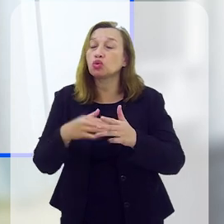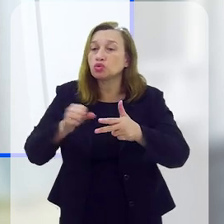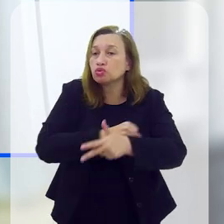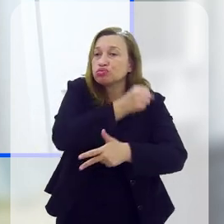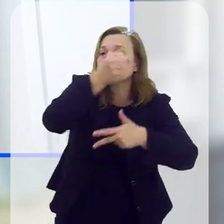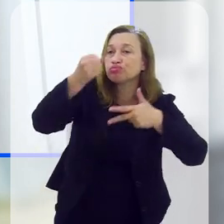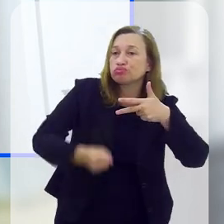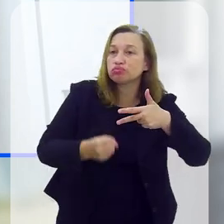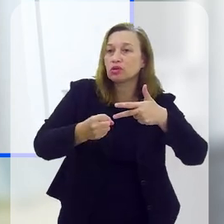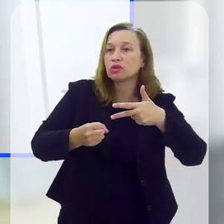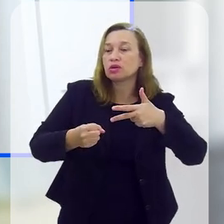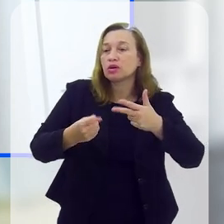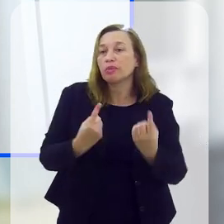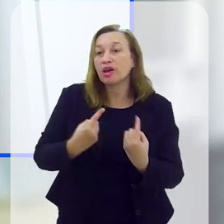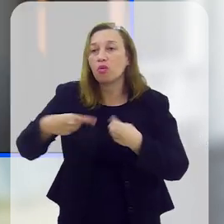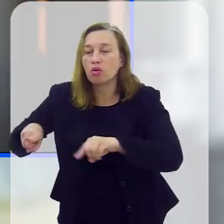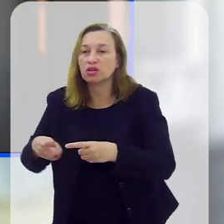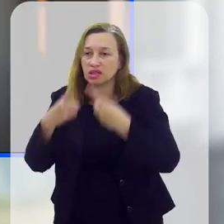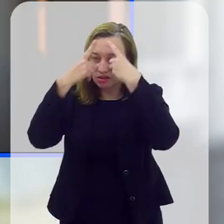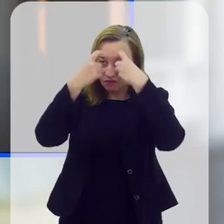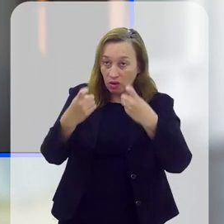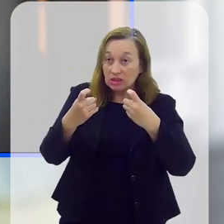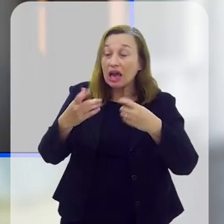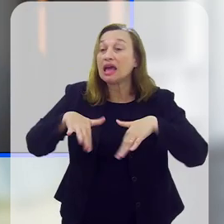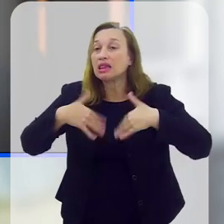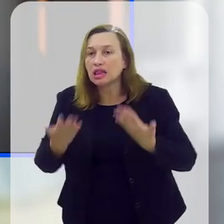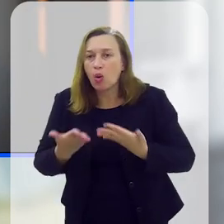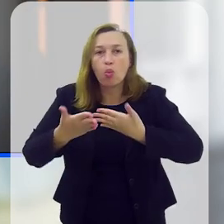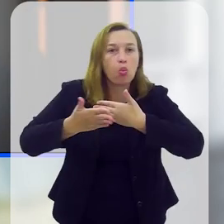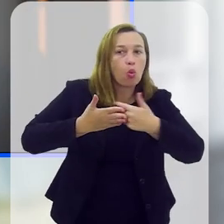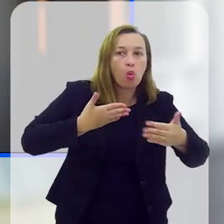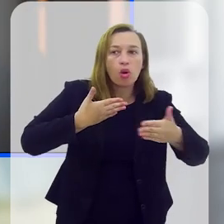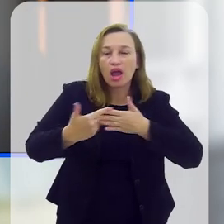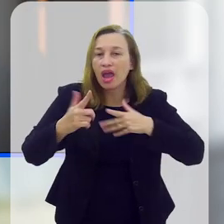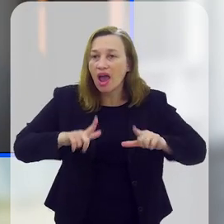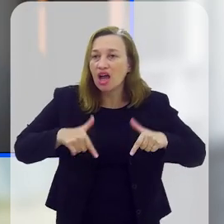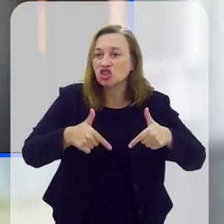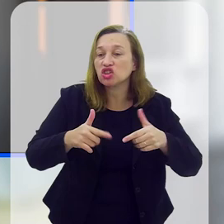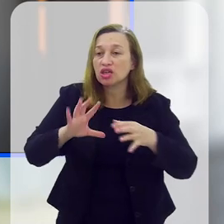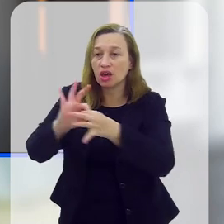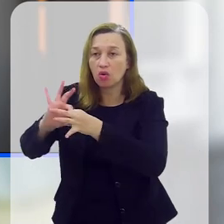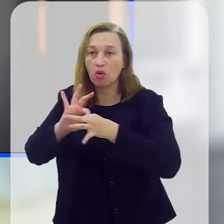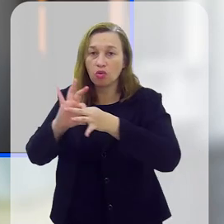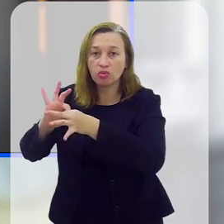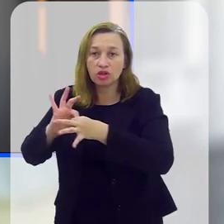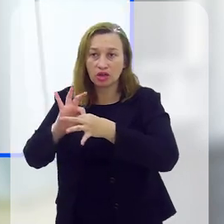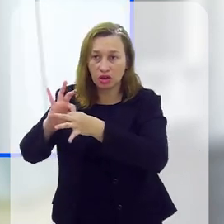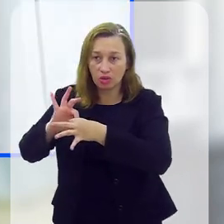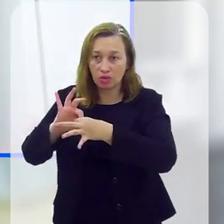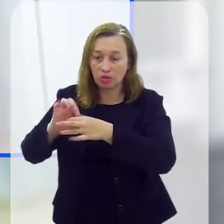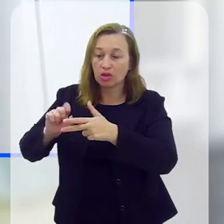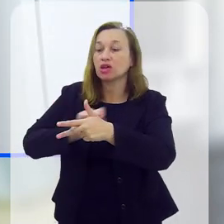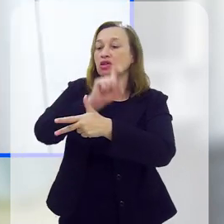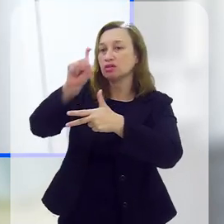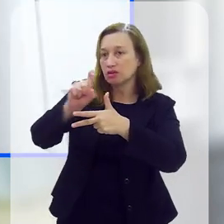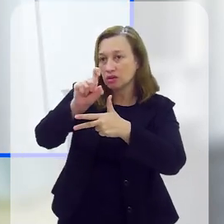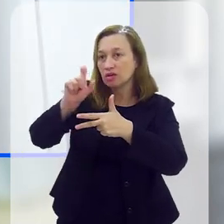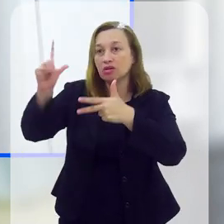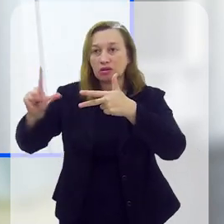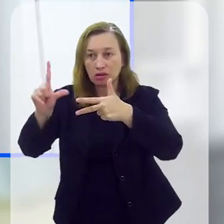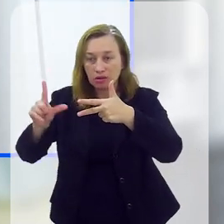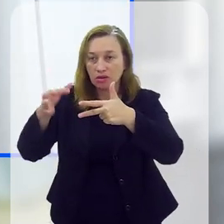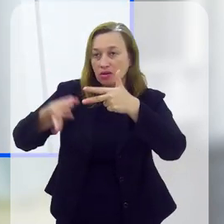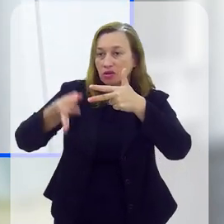na colaboração de todos os poderes para o enfrentamento a esse fenômeno. Então, qualquer ação e a comunhão